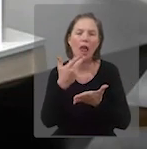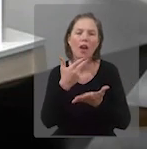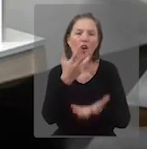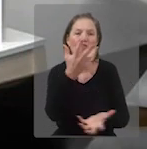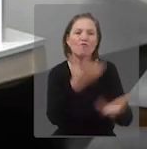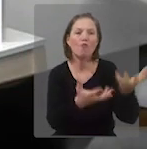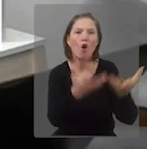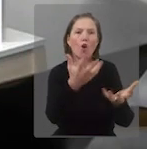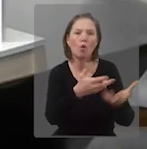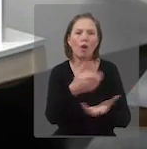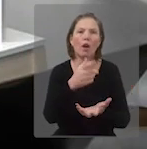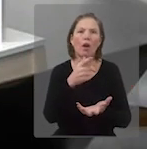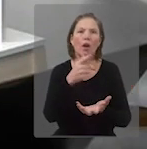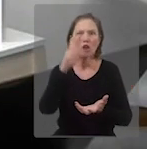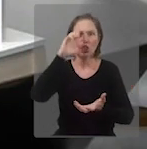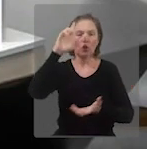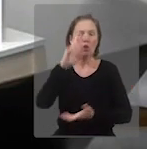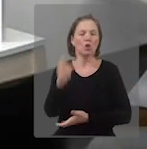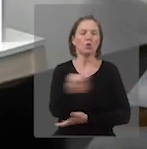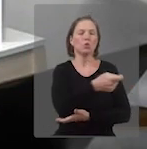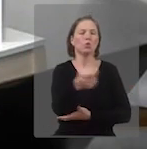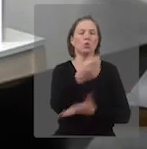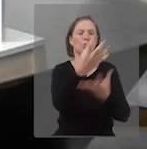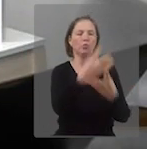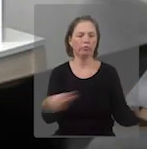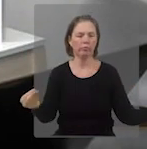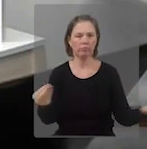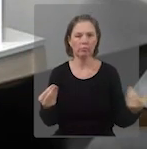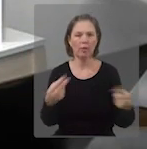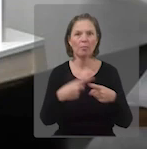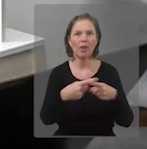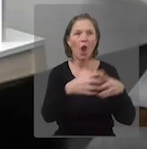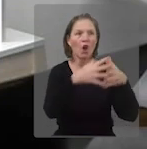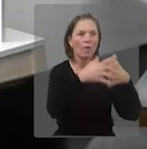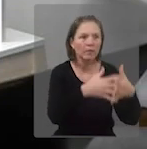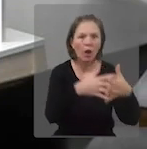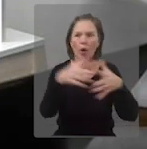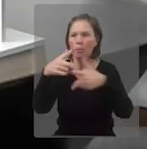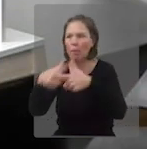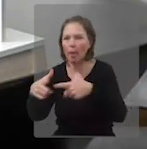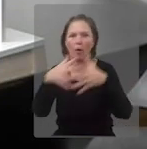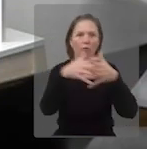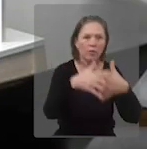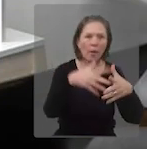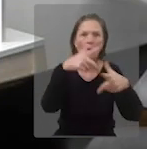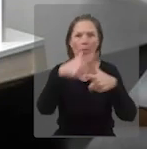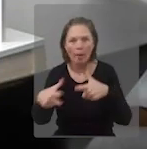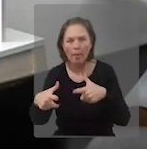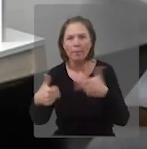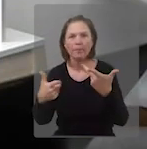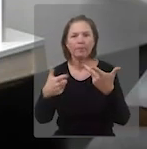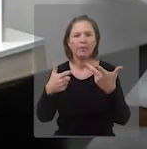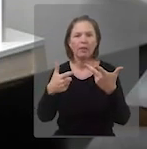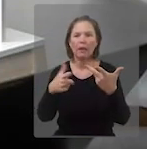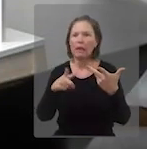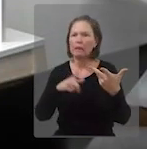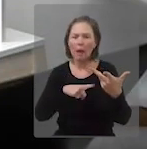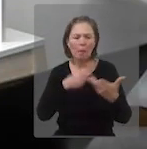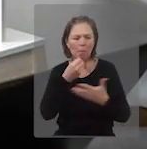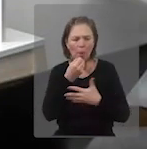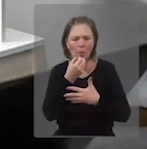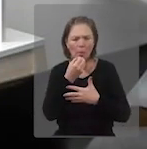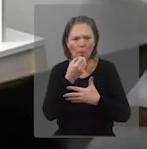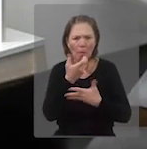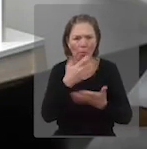apagar incêndios, né. A gente lida com muita criança, com muita família, então, dá para dizer assim, está tudo bem até não estar, né,